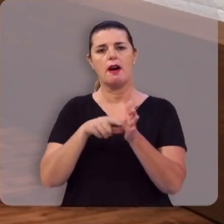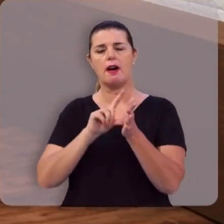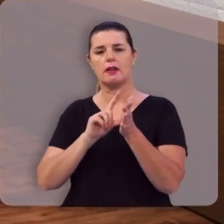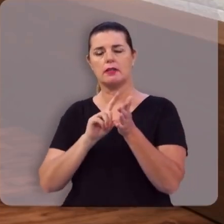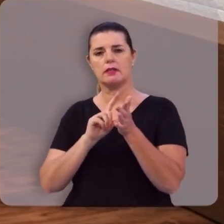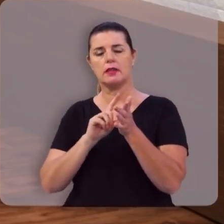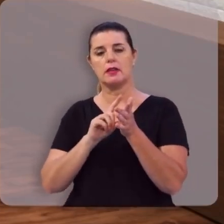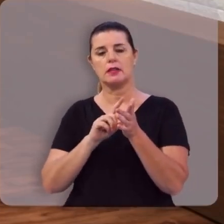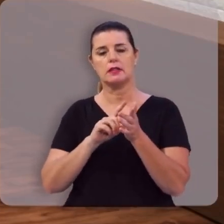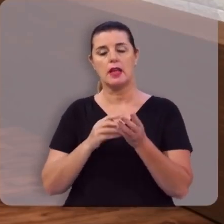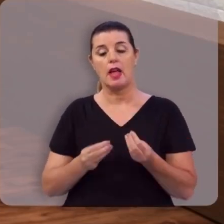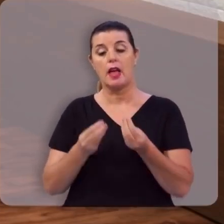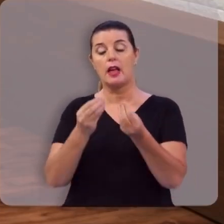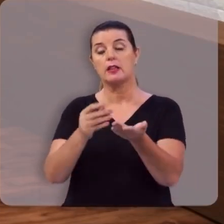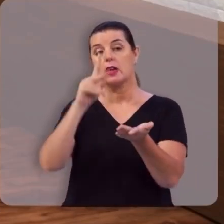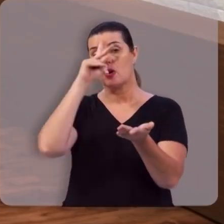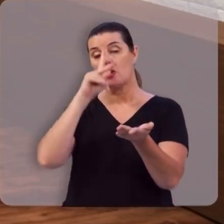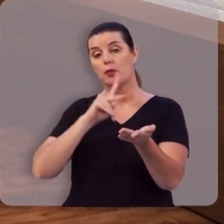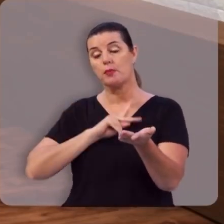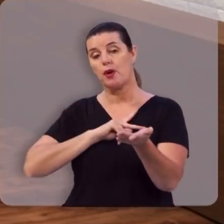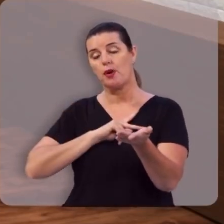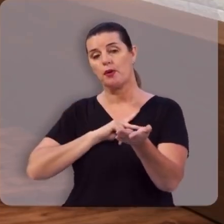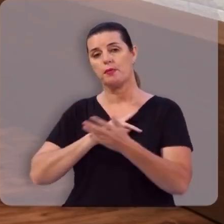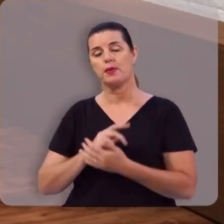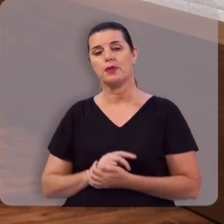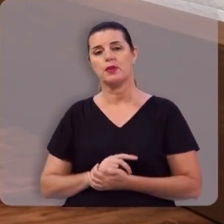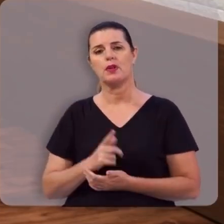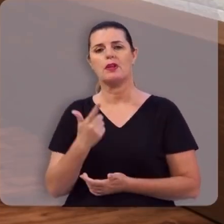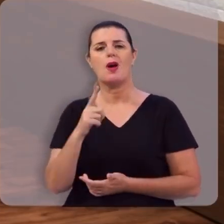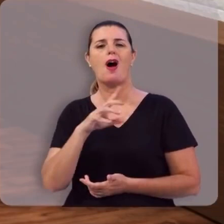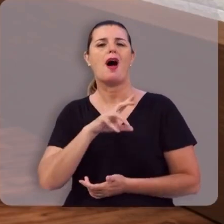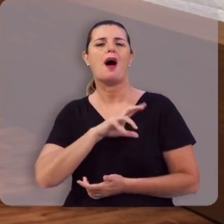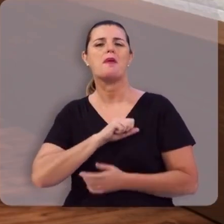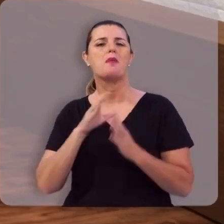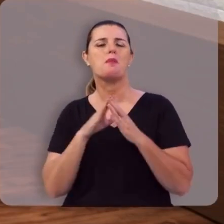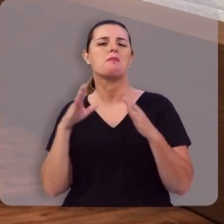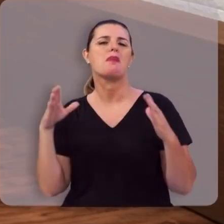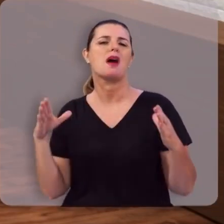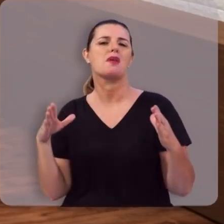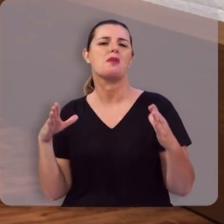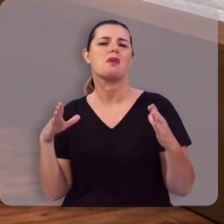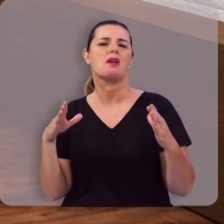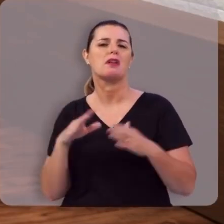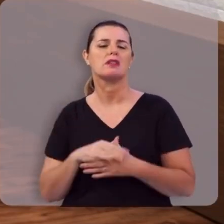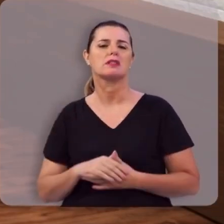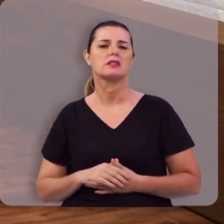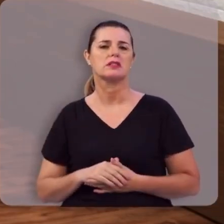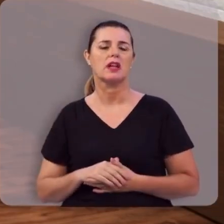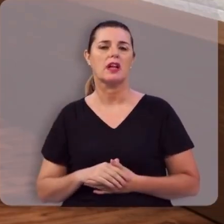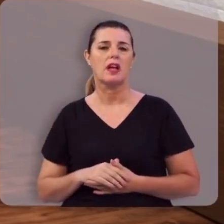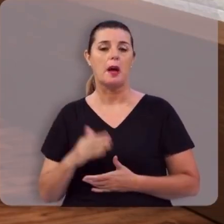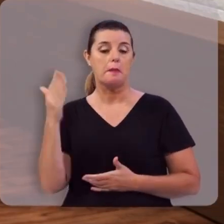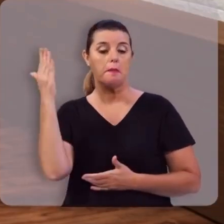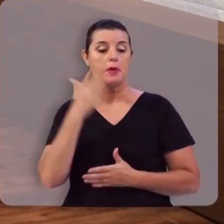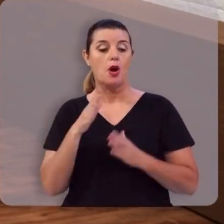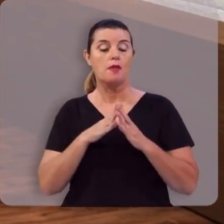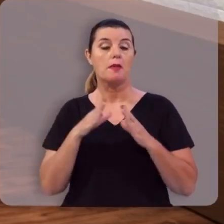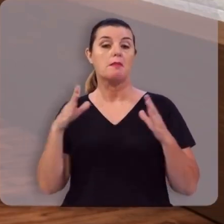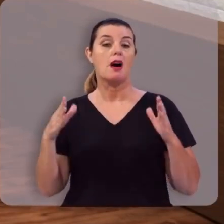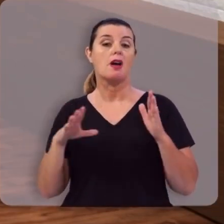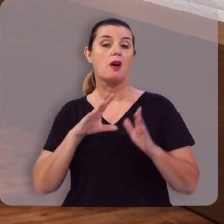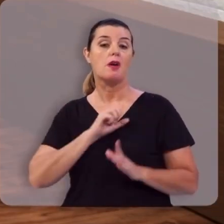não há amor maior do que esse não há prova de amor maior do que essa esta é a evidência